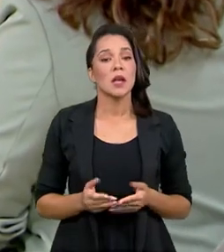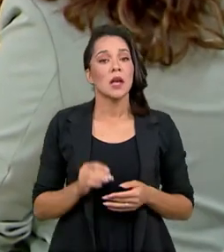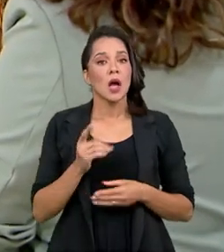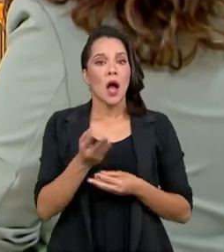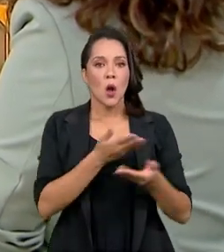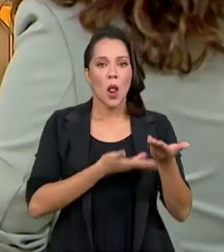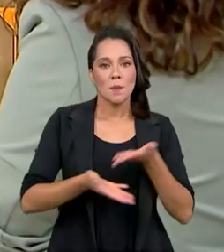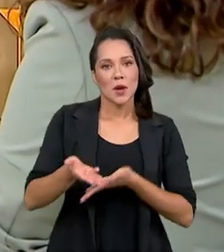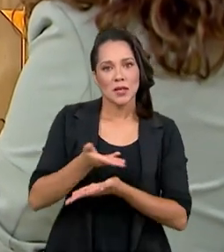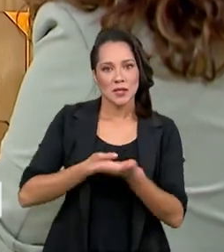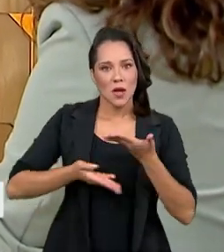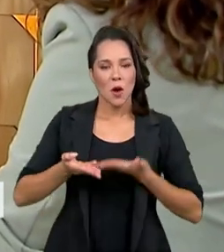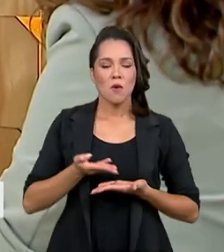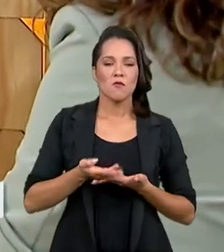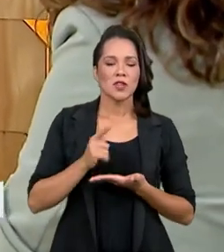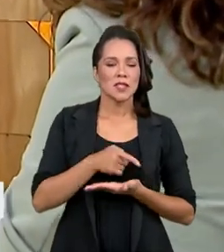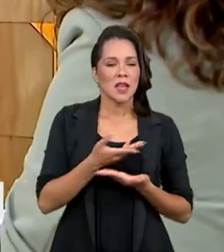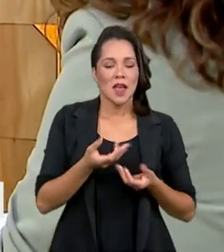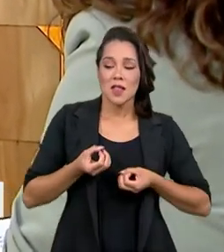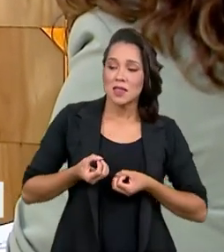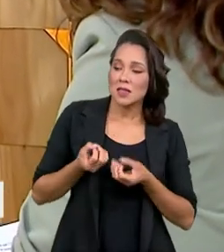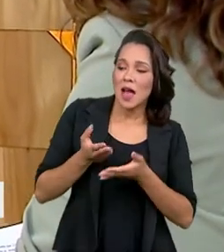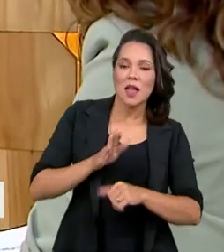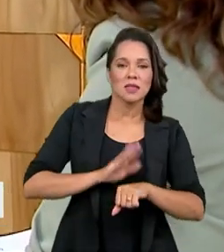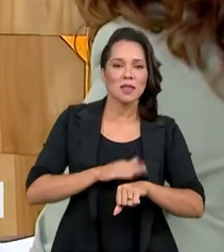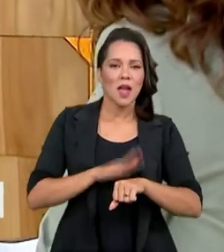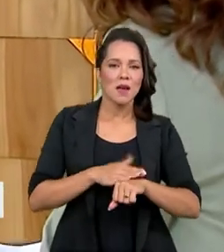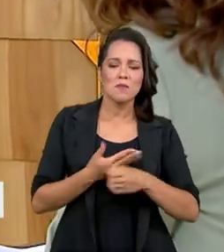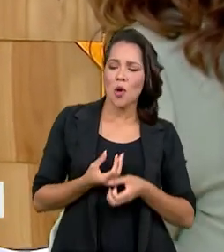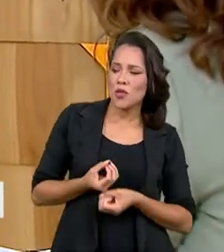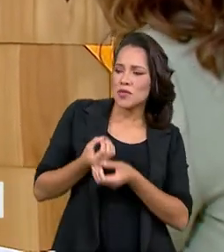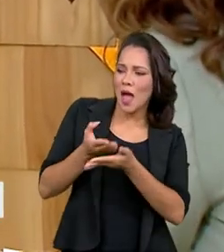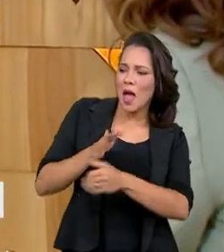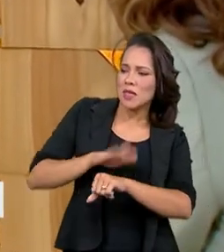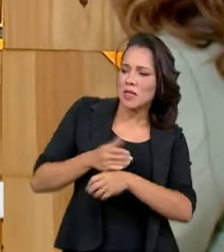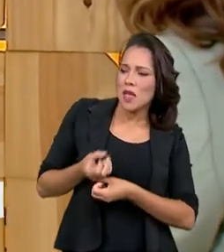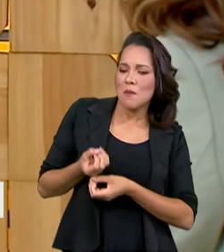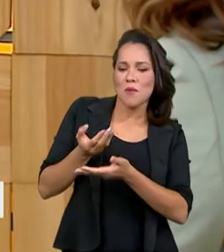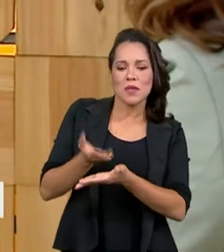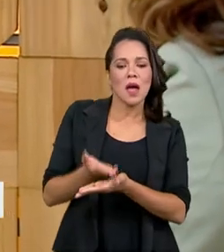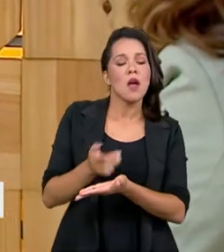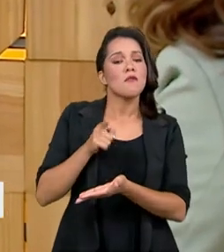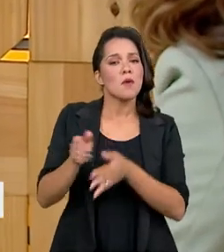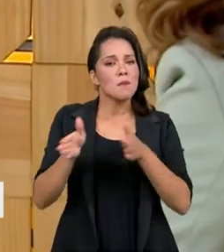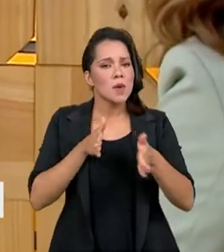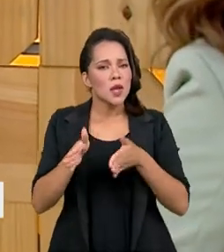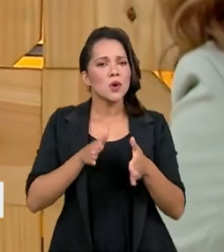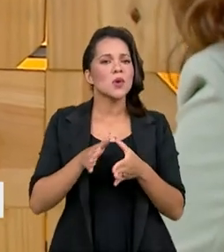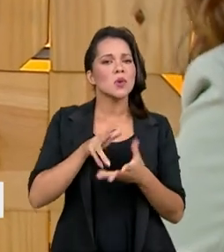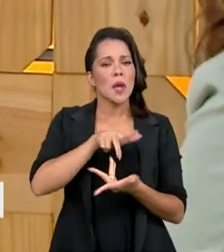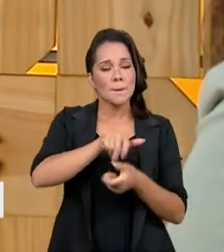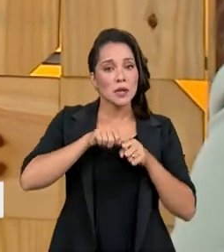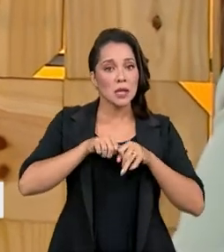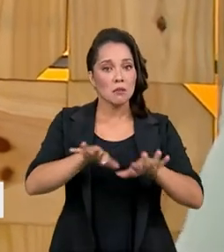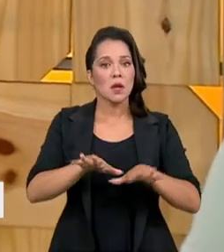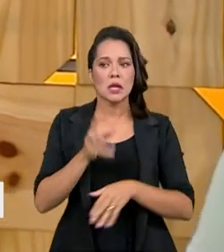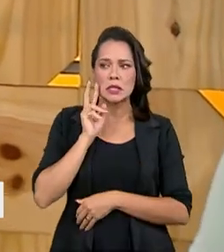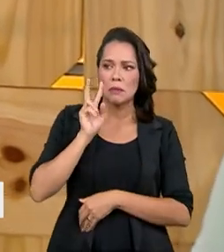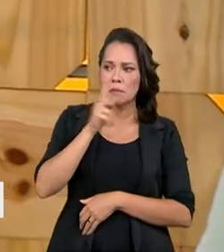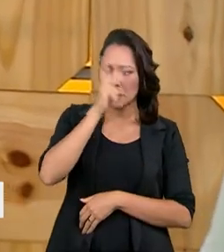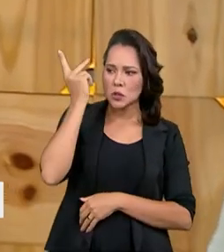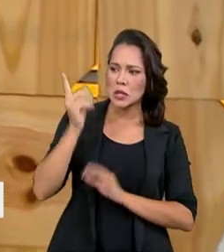A colaboração, você doar um tempo a alguém, isso foi muito evidente no período da pandemia, quando a gente tinha pessoas